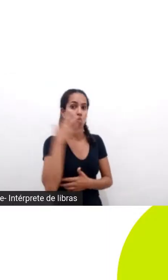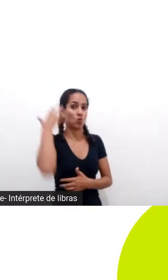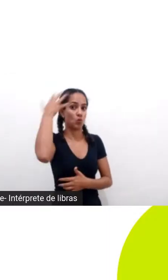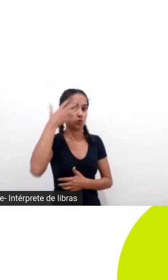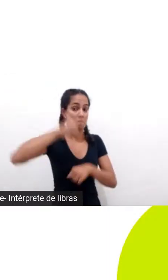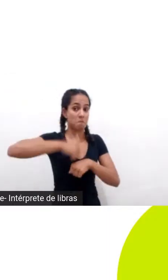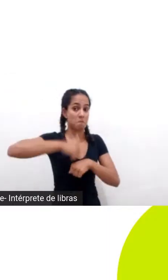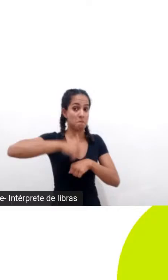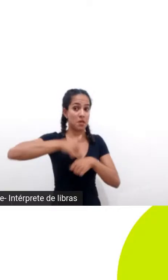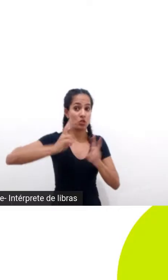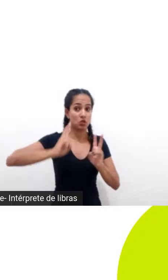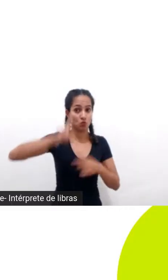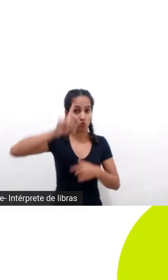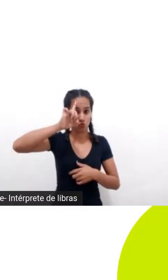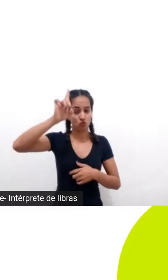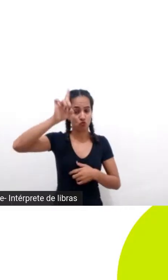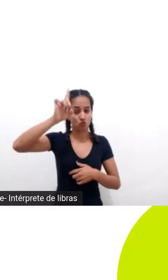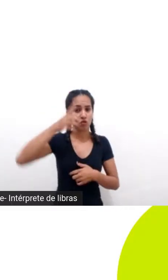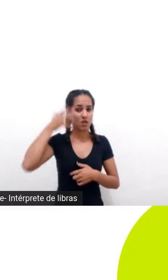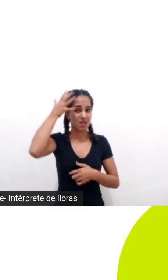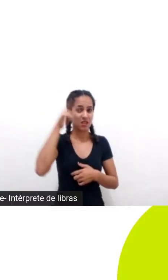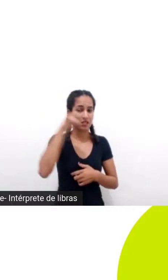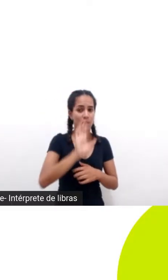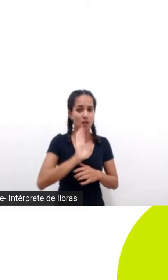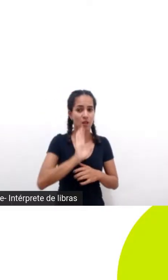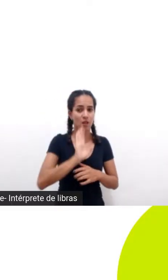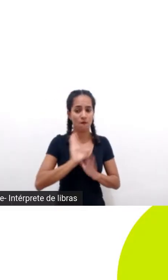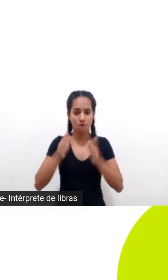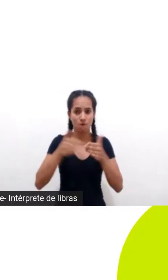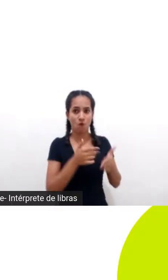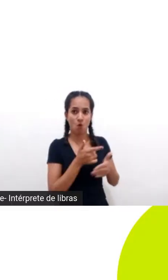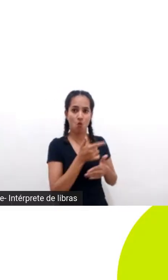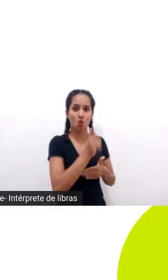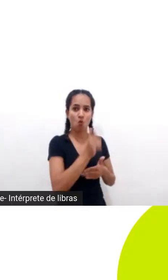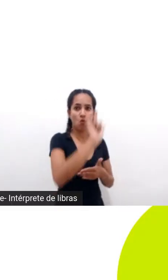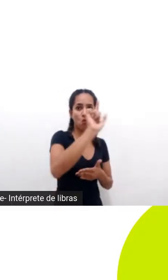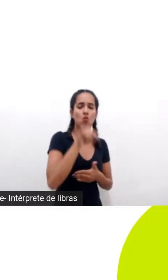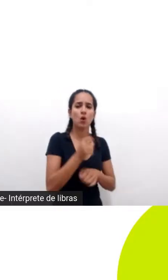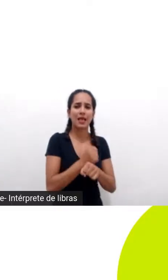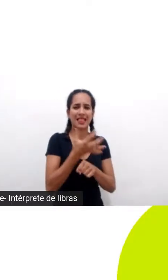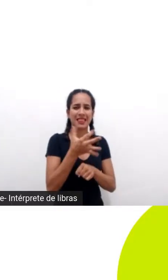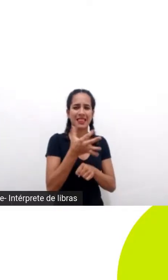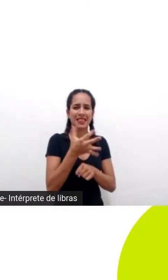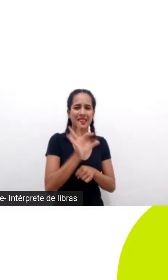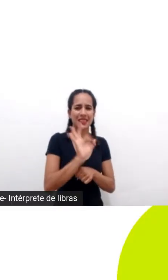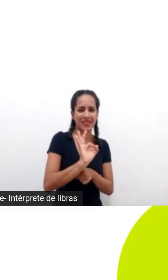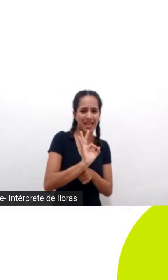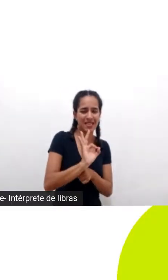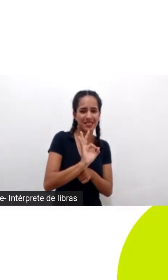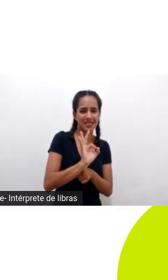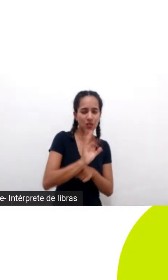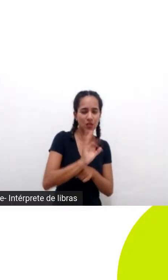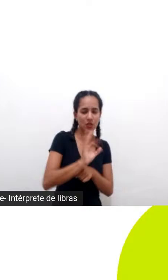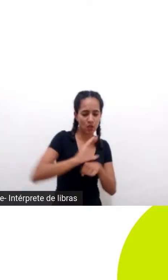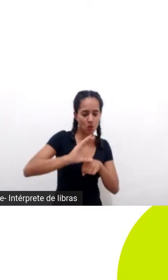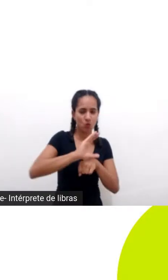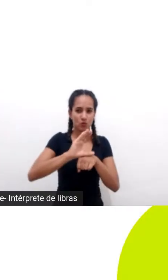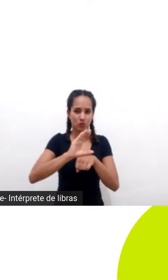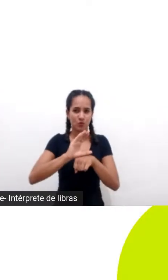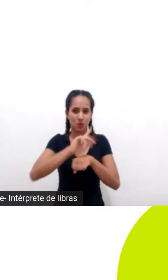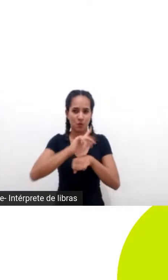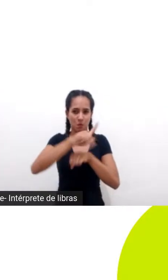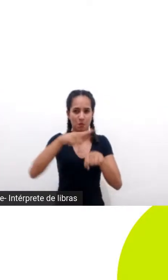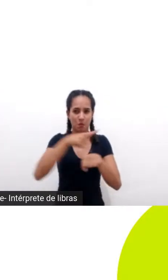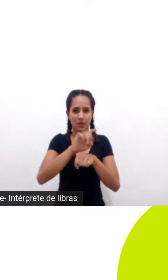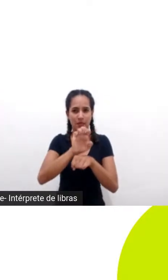e esse evento ele tinha outro foco ele tava celebrando os 10 anos da constituição do Equador que é uma constituição